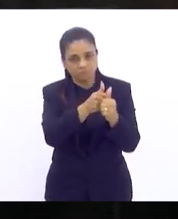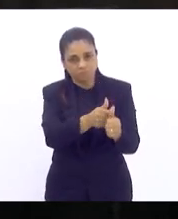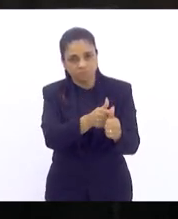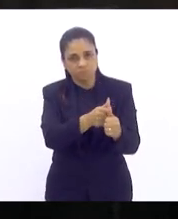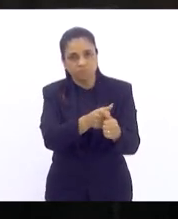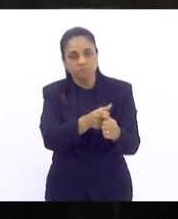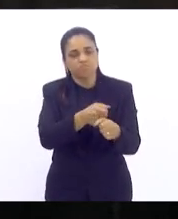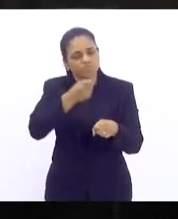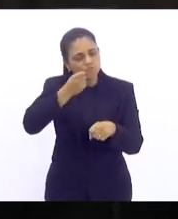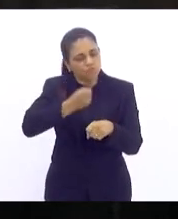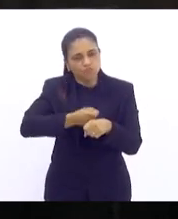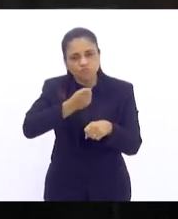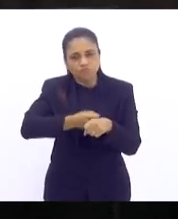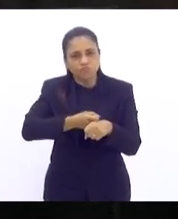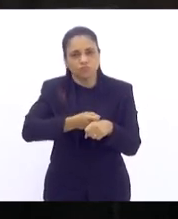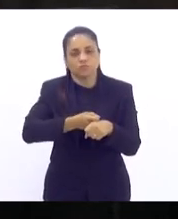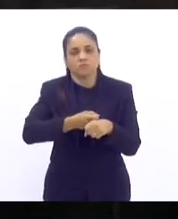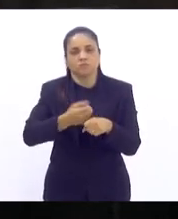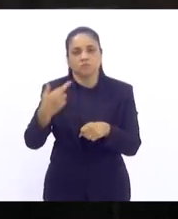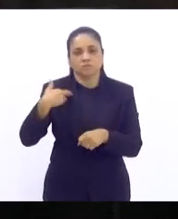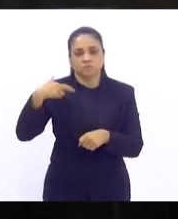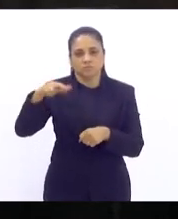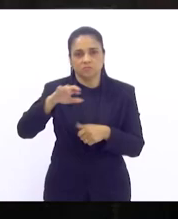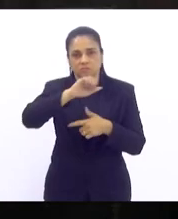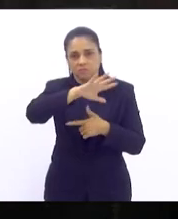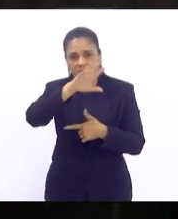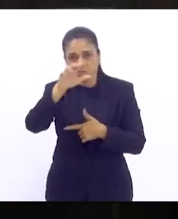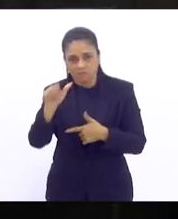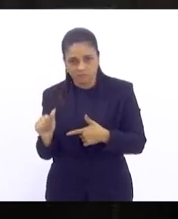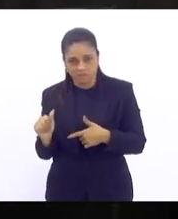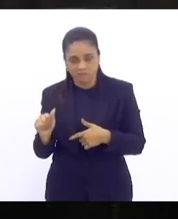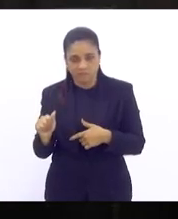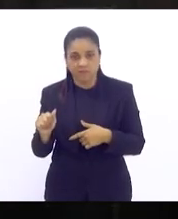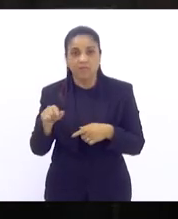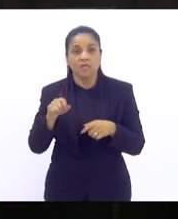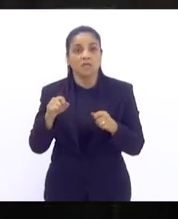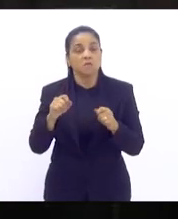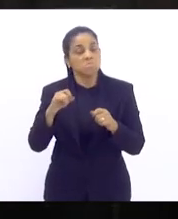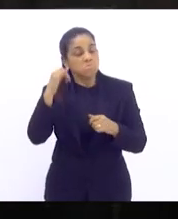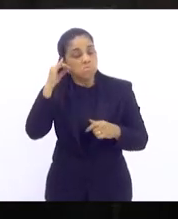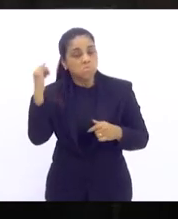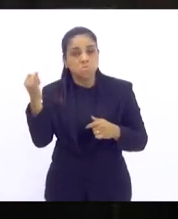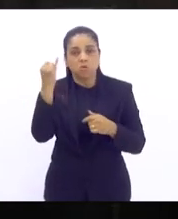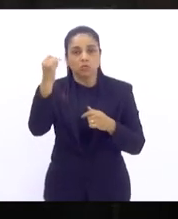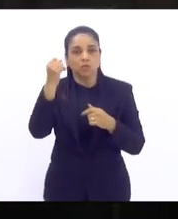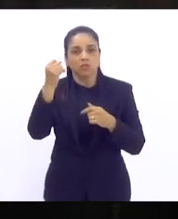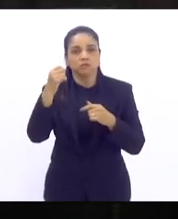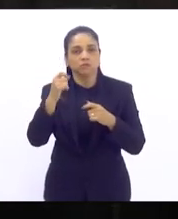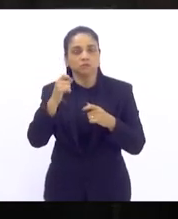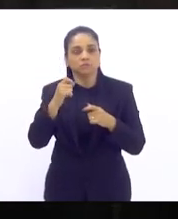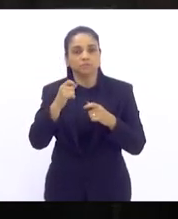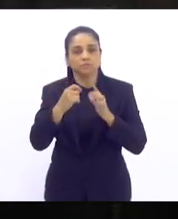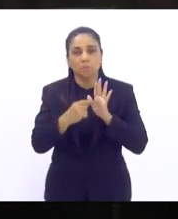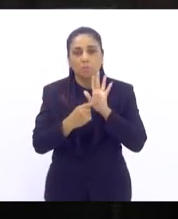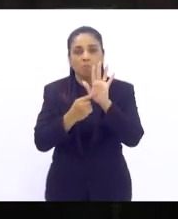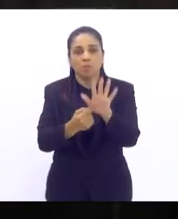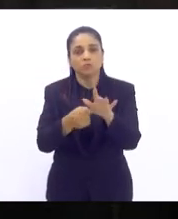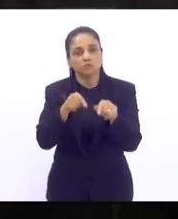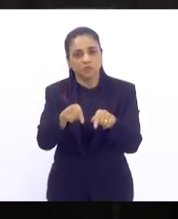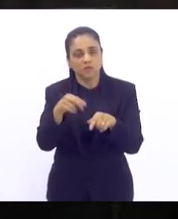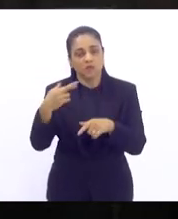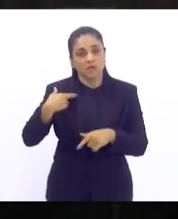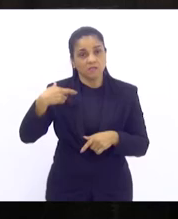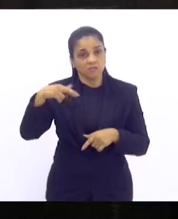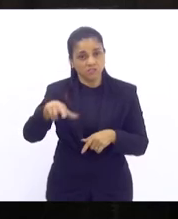às religiões matriz africanas e é importante destacar que uma religião mundial tem o seu berço no